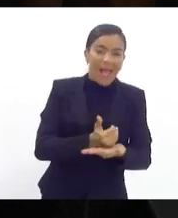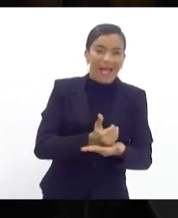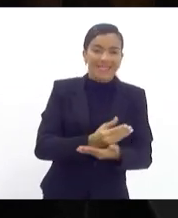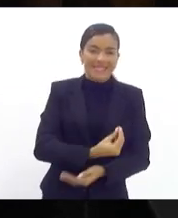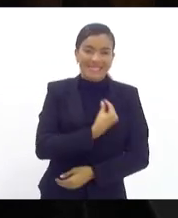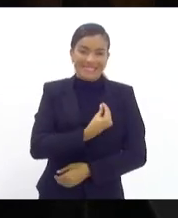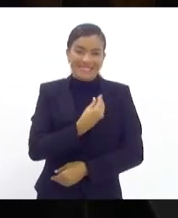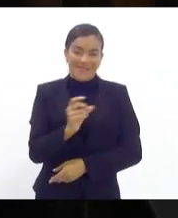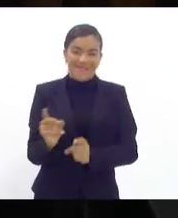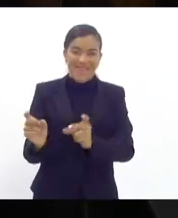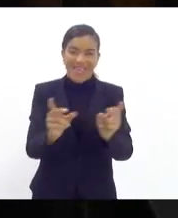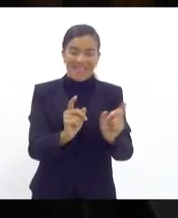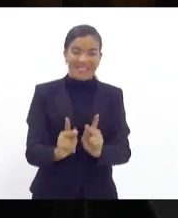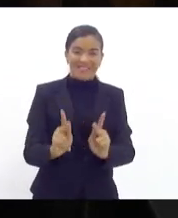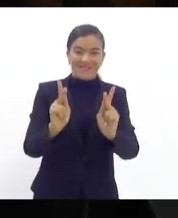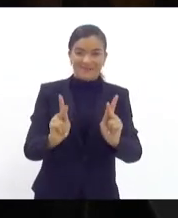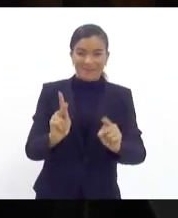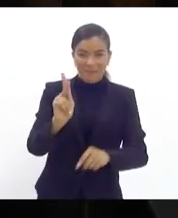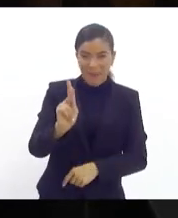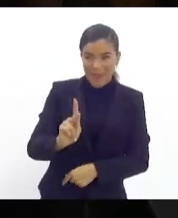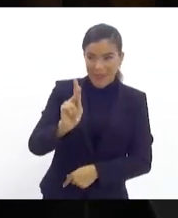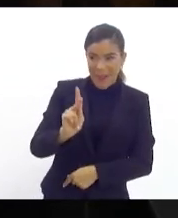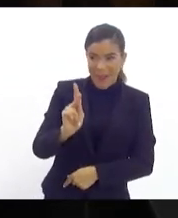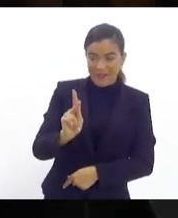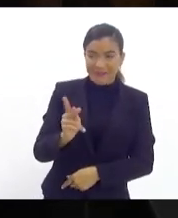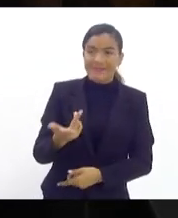Então, nós estamos com um quadro